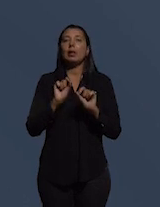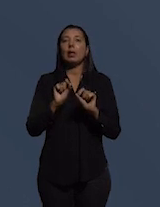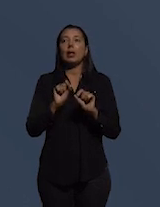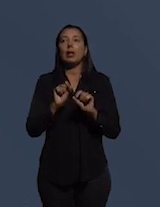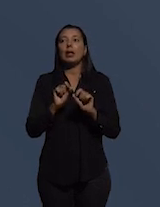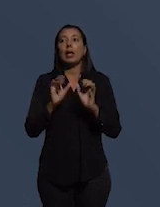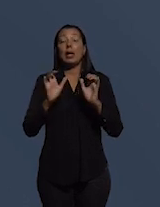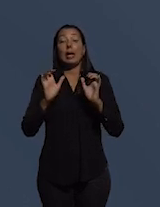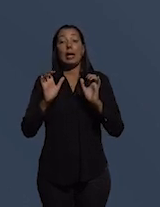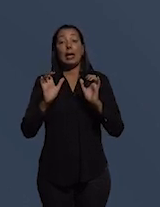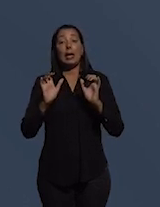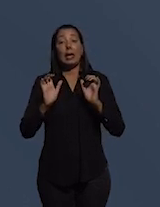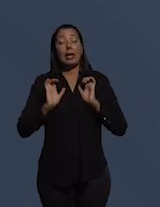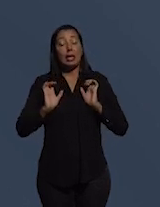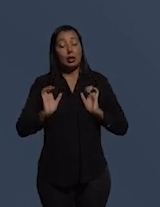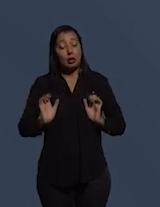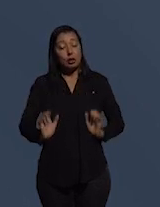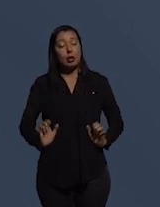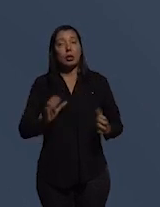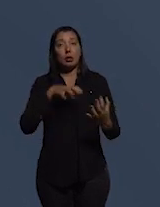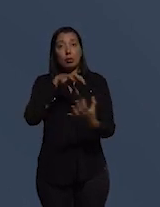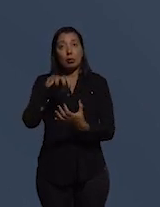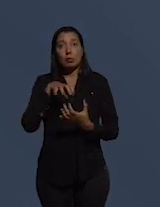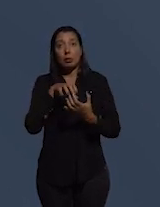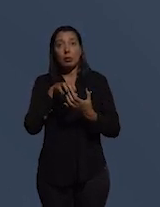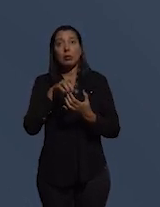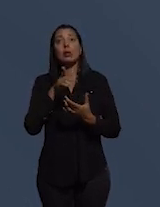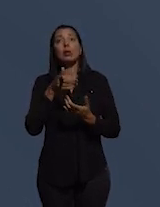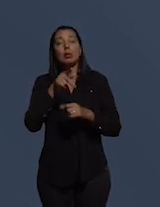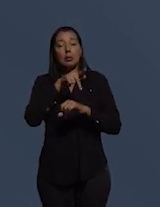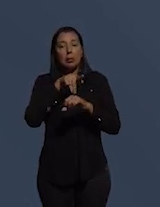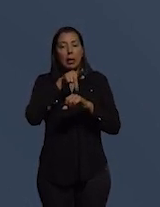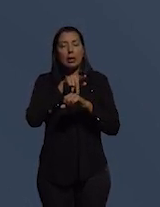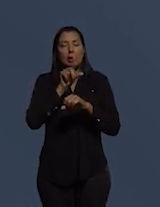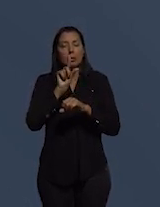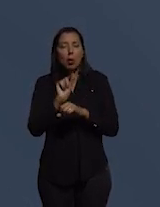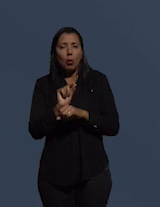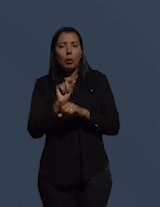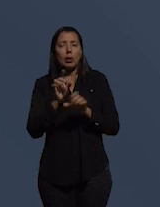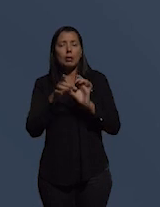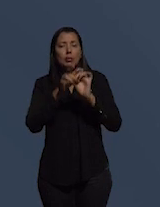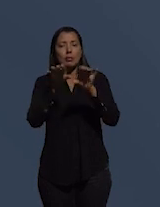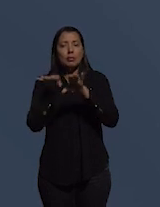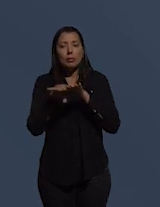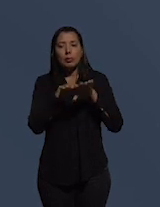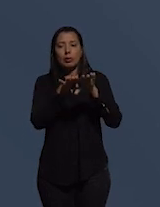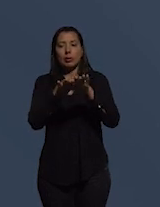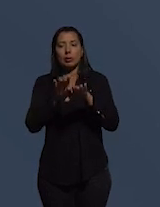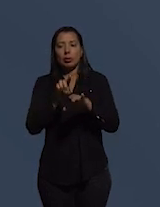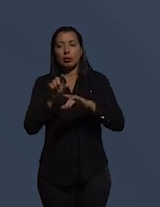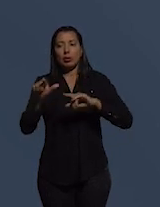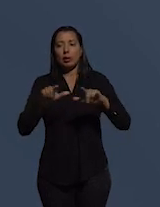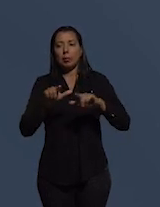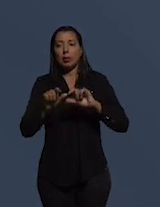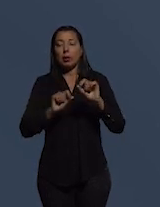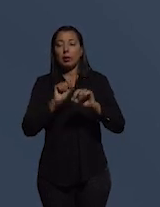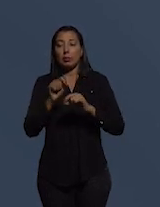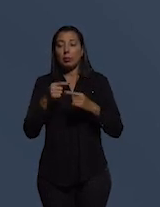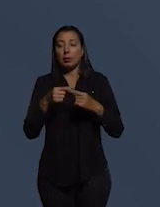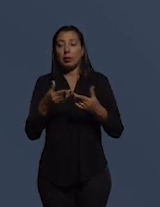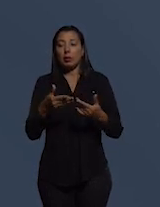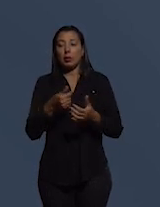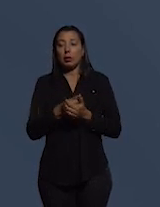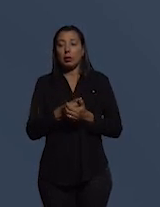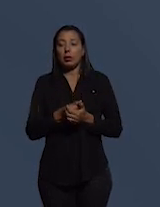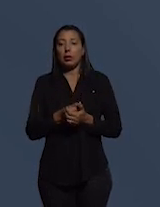universal são poucos os países infelizmente poucas democracias eu só trabalho com as democracias